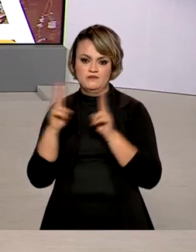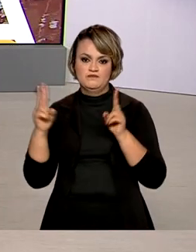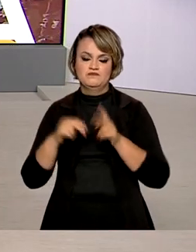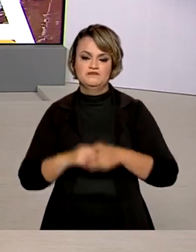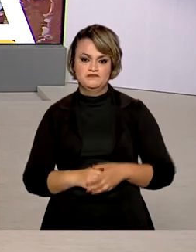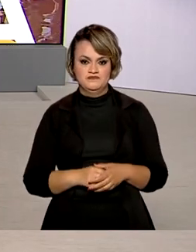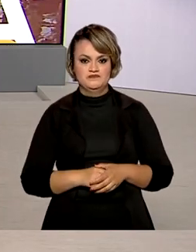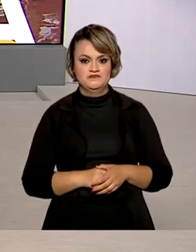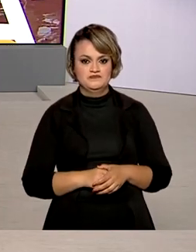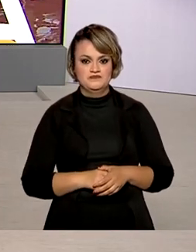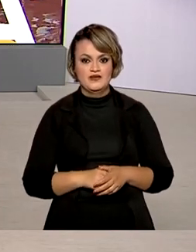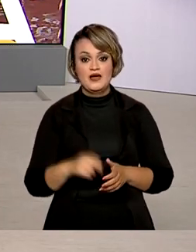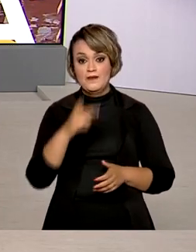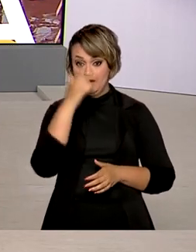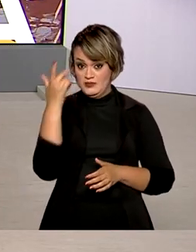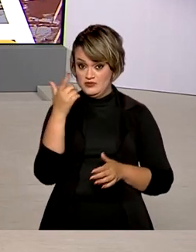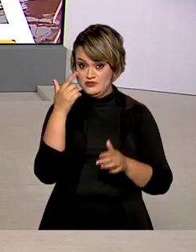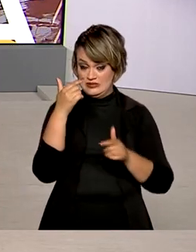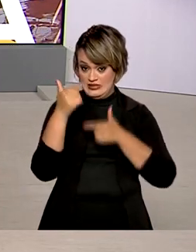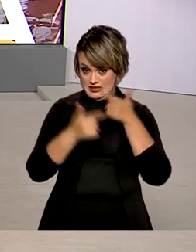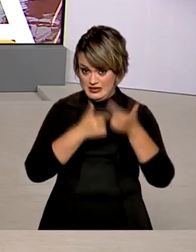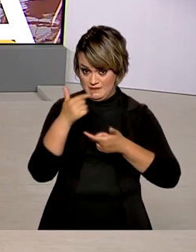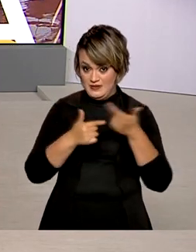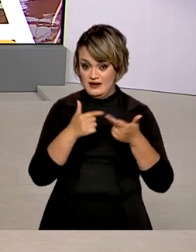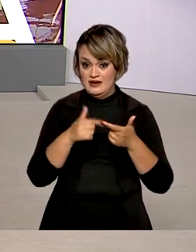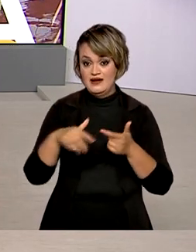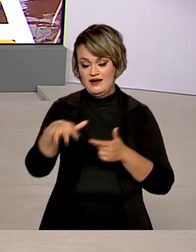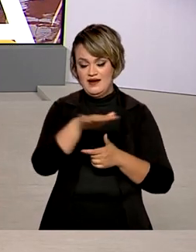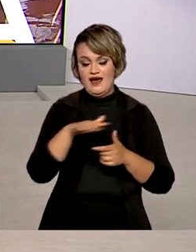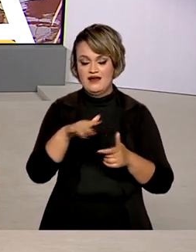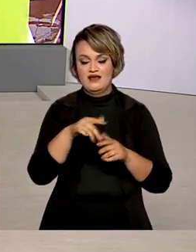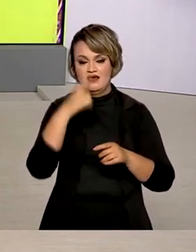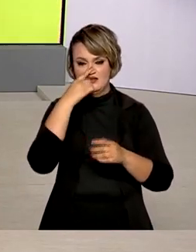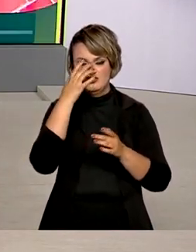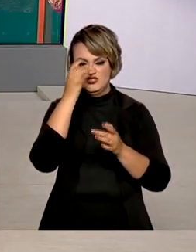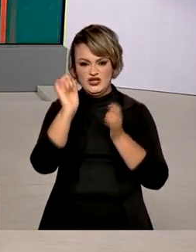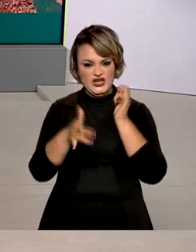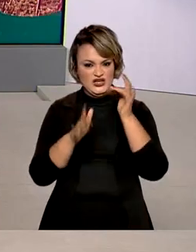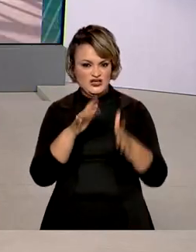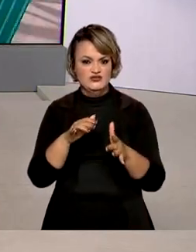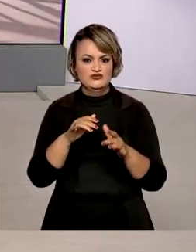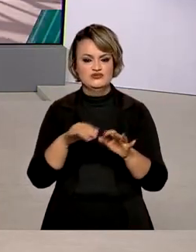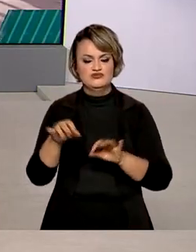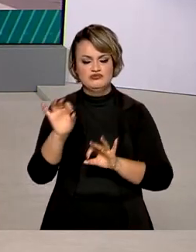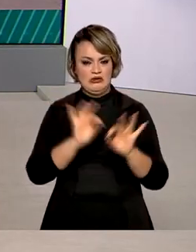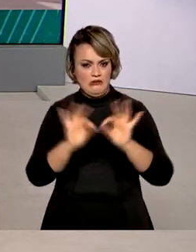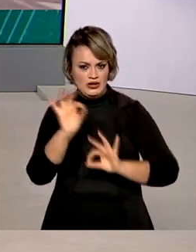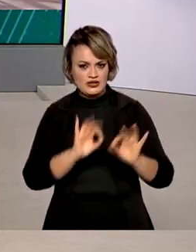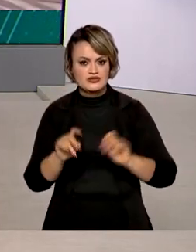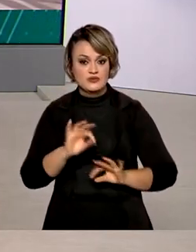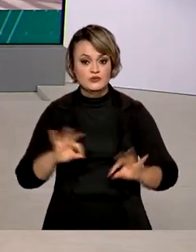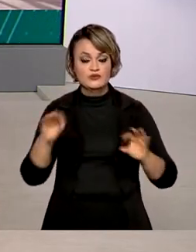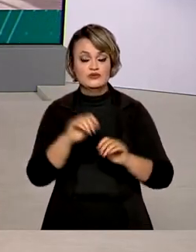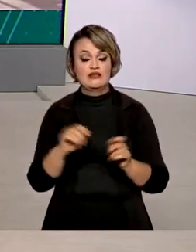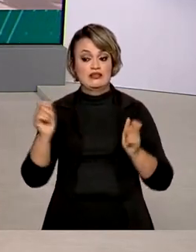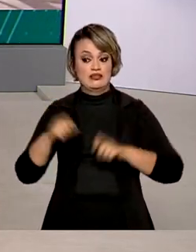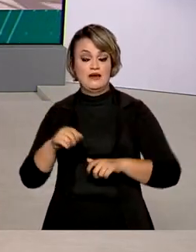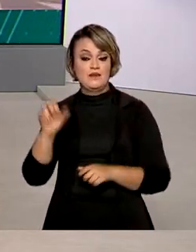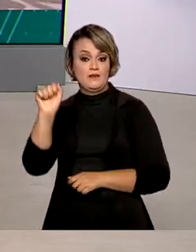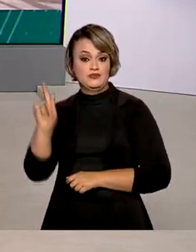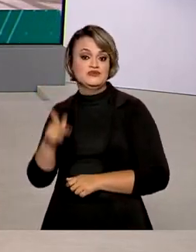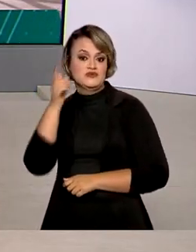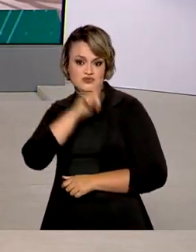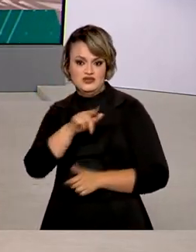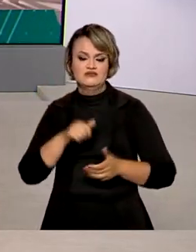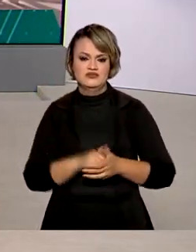E os trabalhadores cooperados na atividade de coleta e industrialização do lixo podem ter aposentadoria especial.